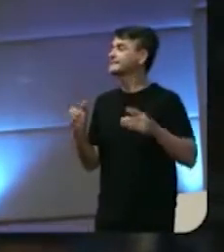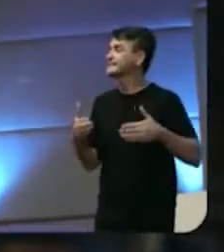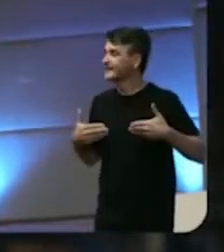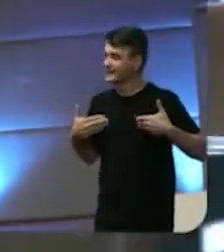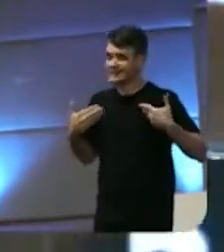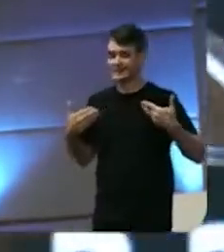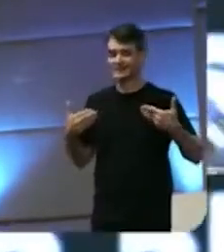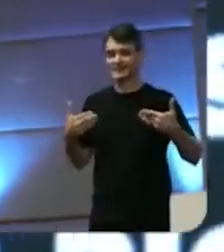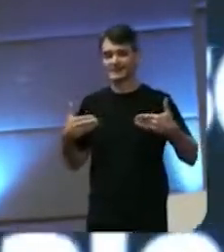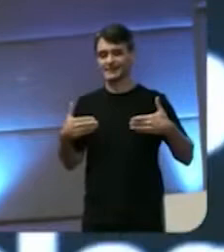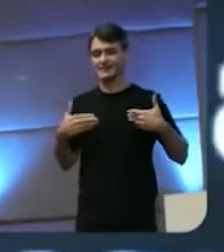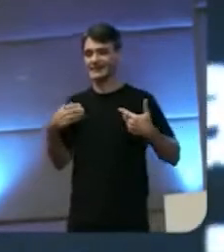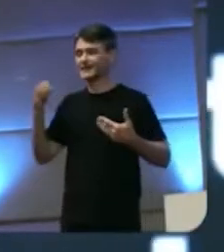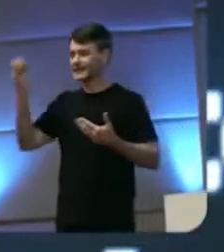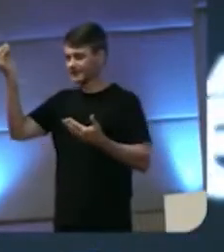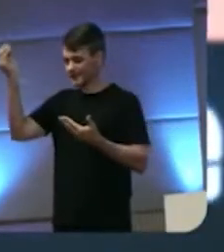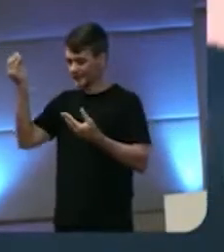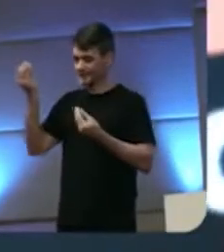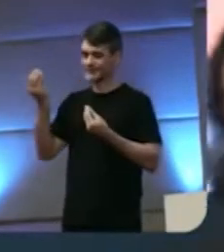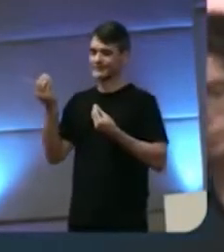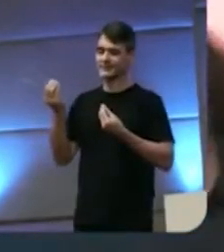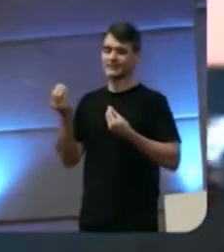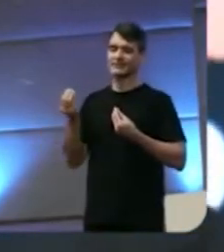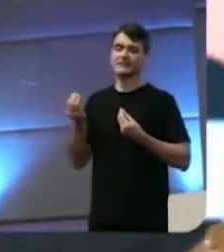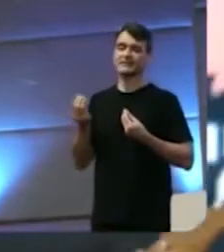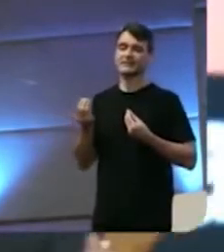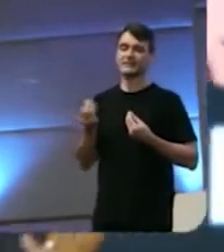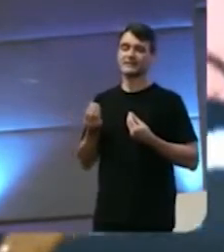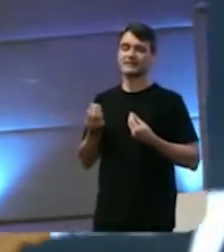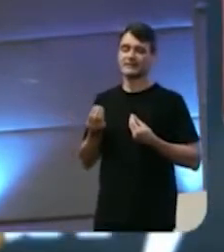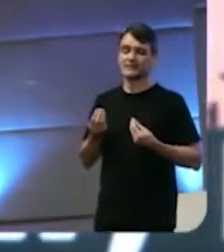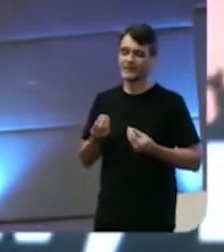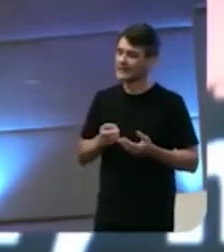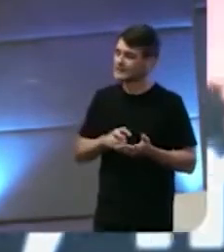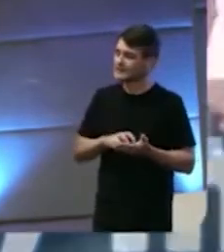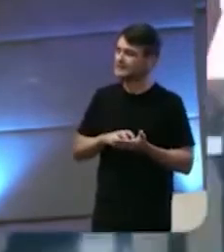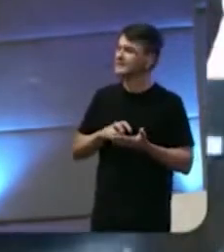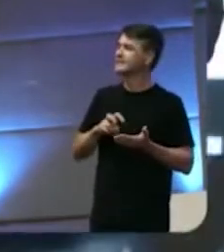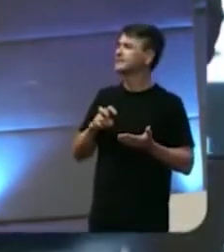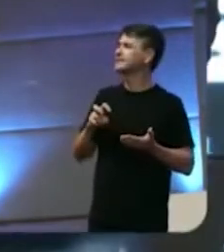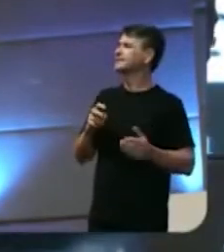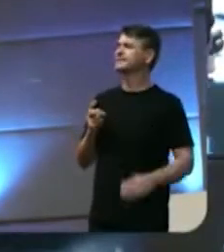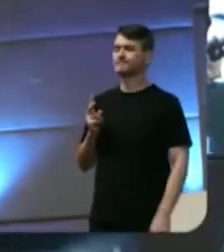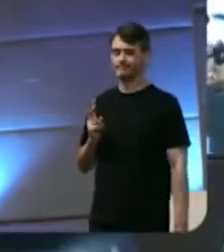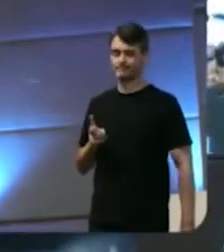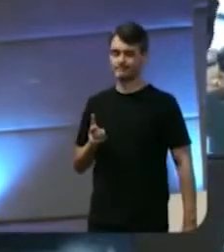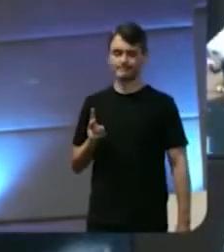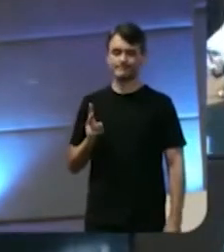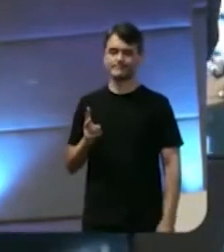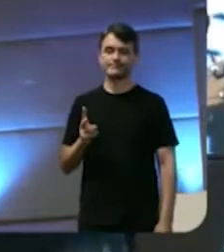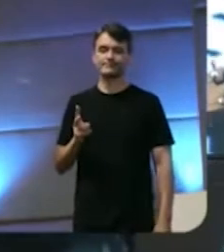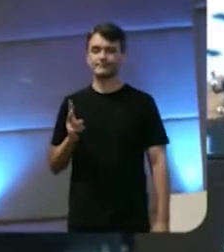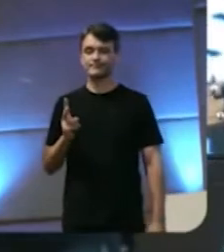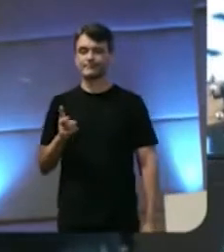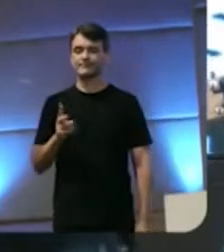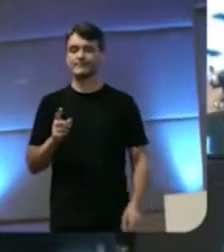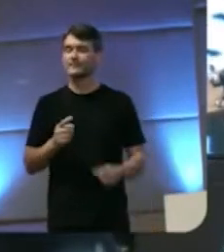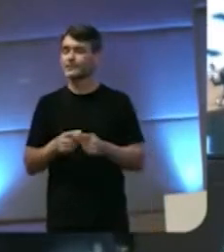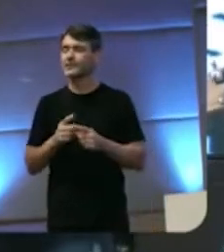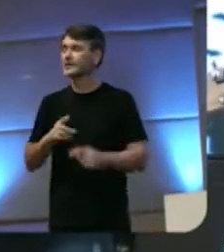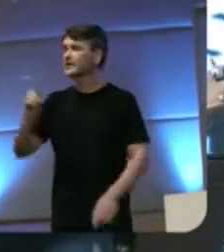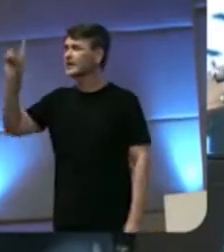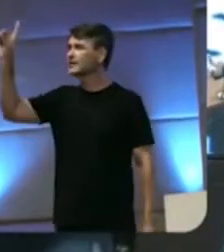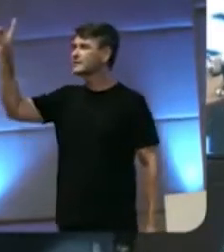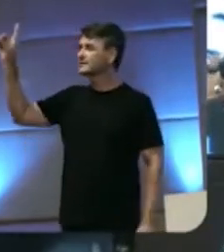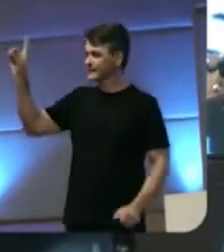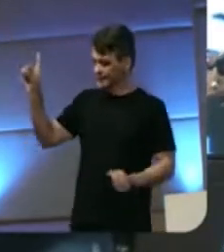a alegria vem de manhã Diga pra aí És